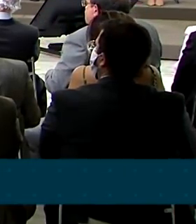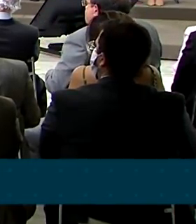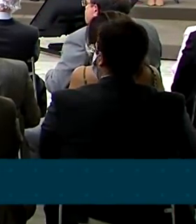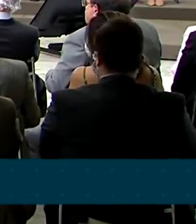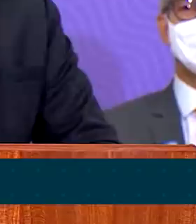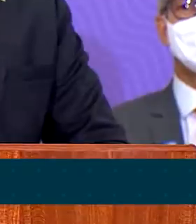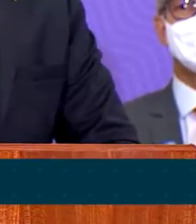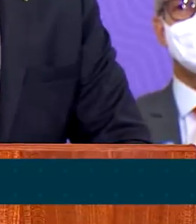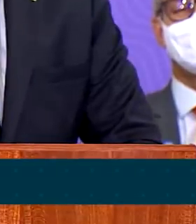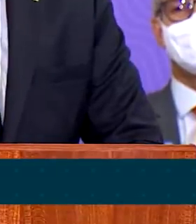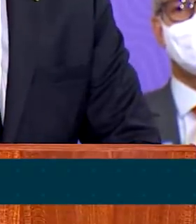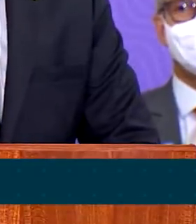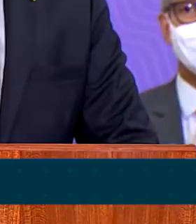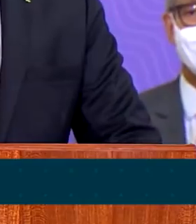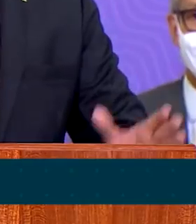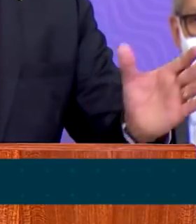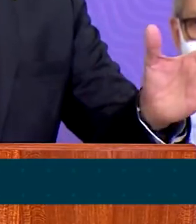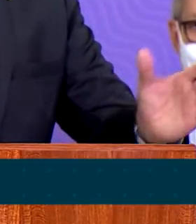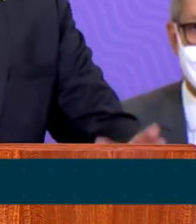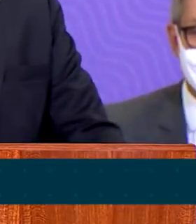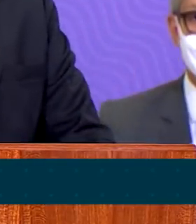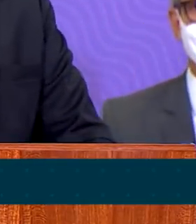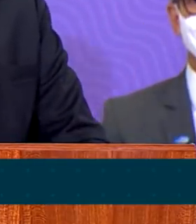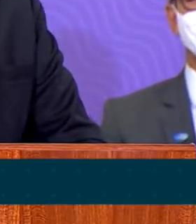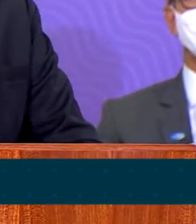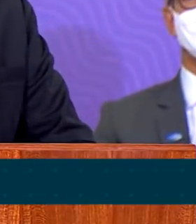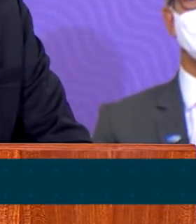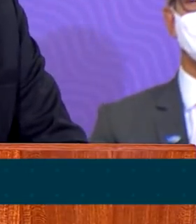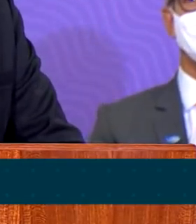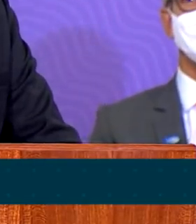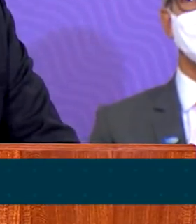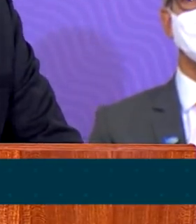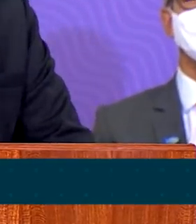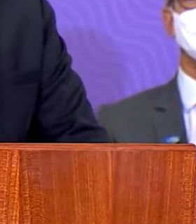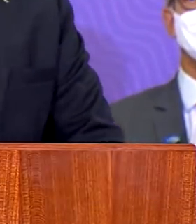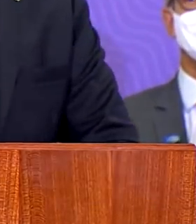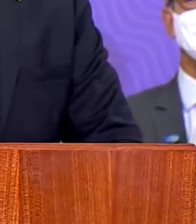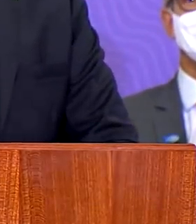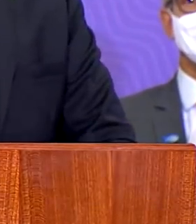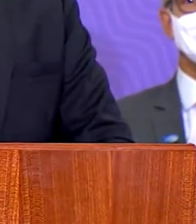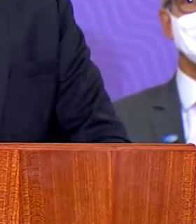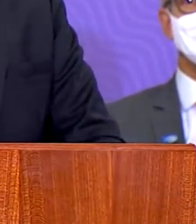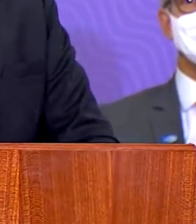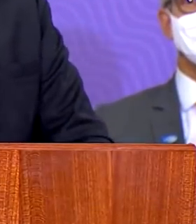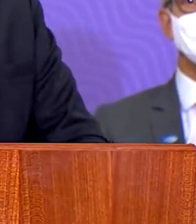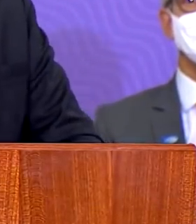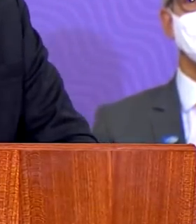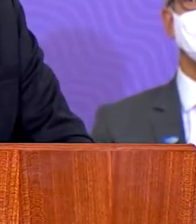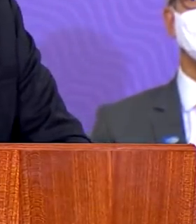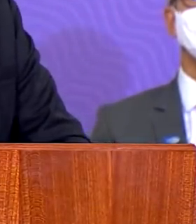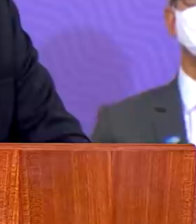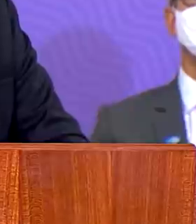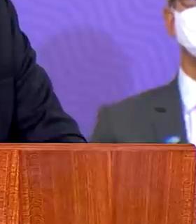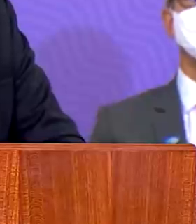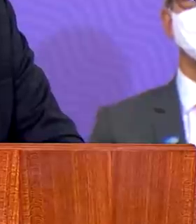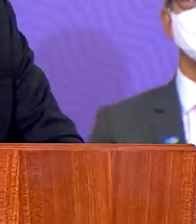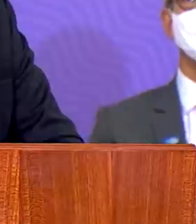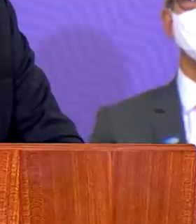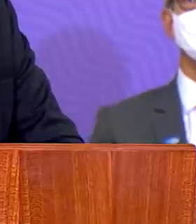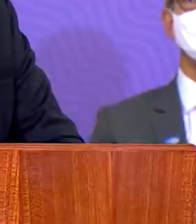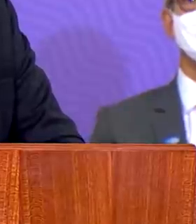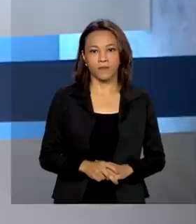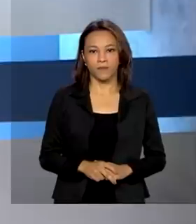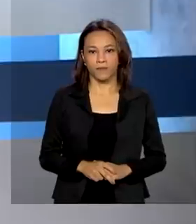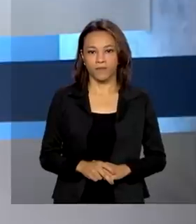Daquela empresa que se encaixar nos critérios de segurança e efetividade da nossa Anvisa.